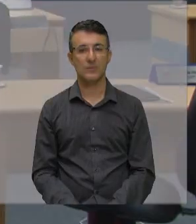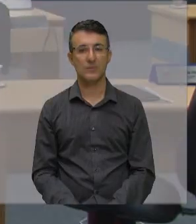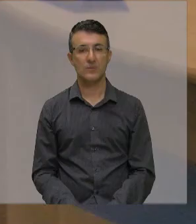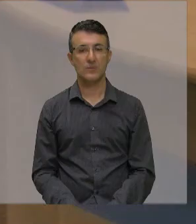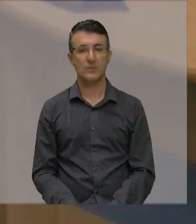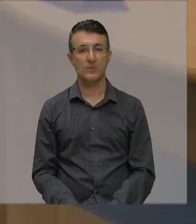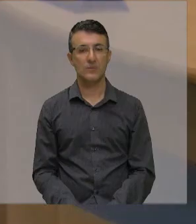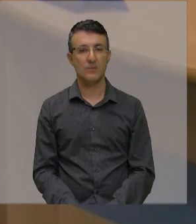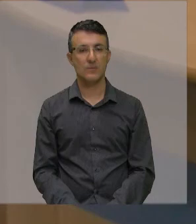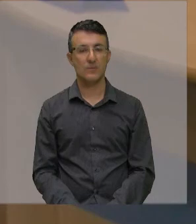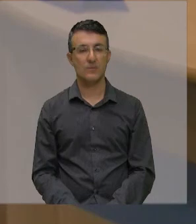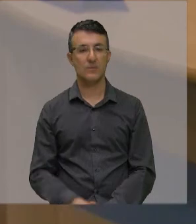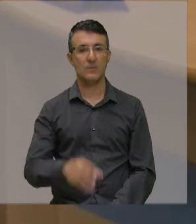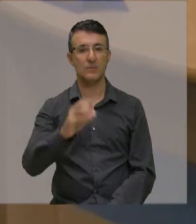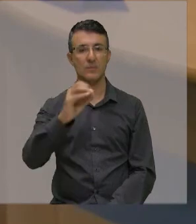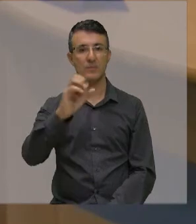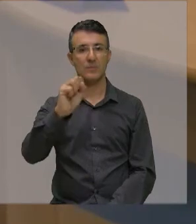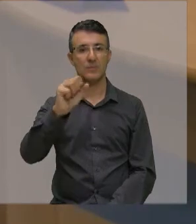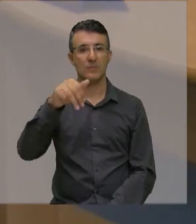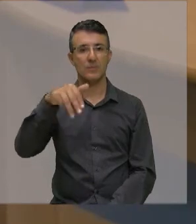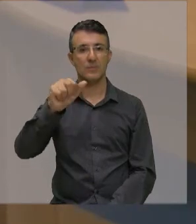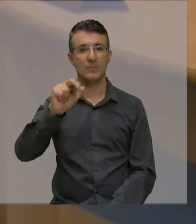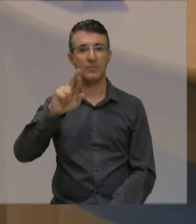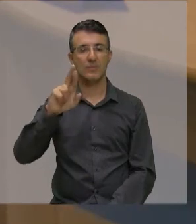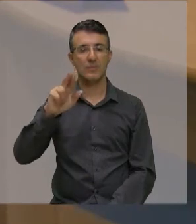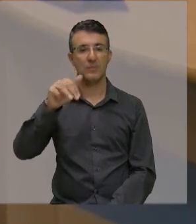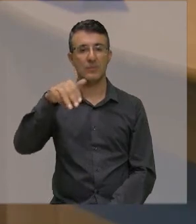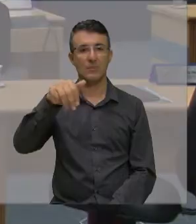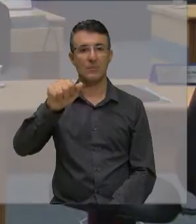Mangueira da Silva e Hélio da Silva